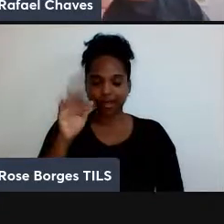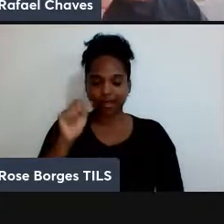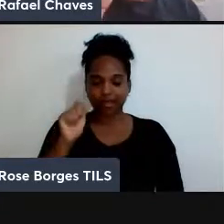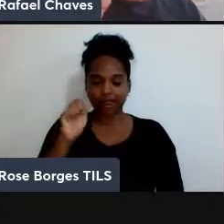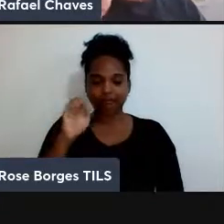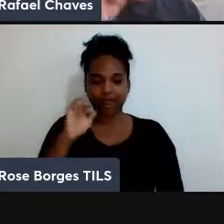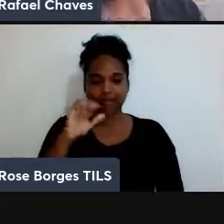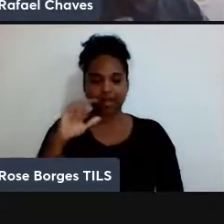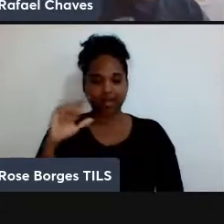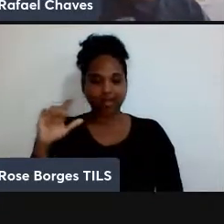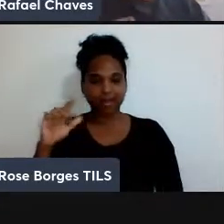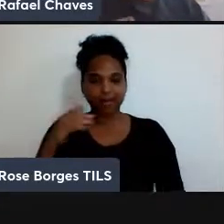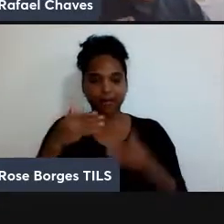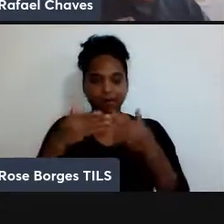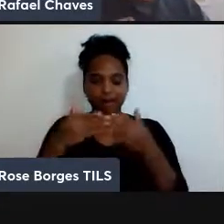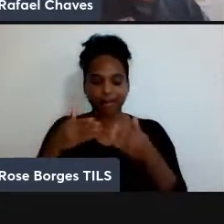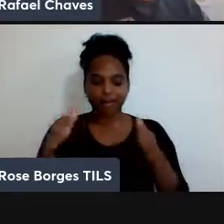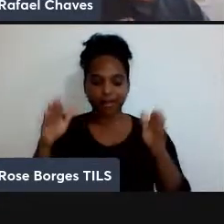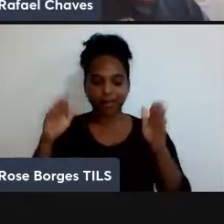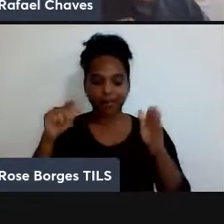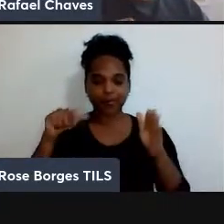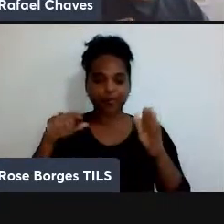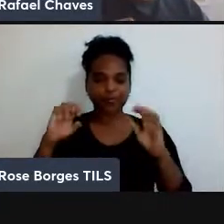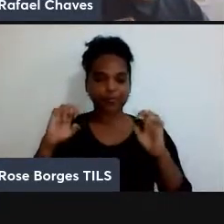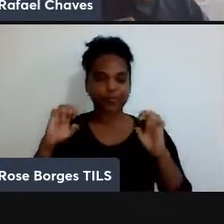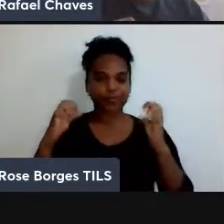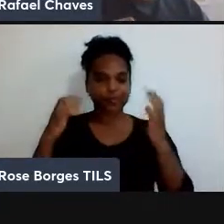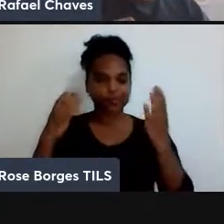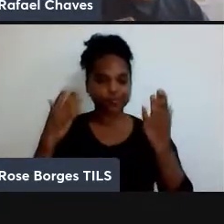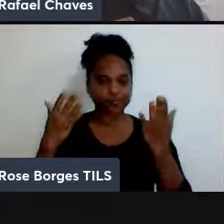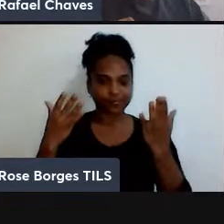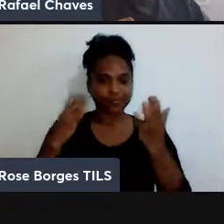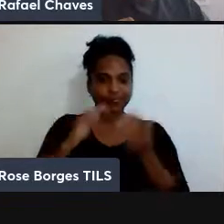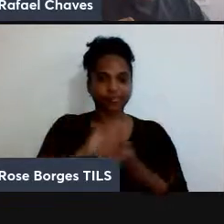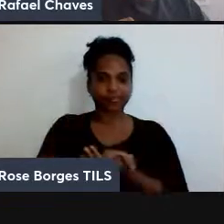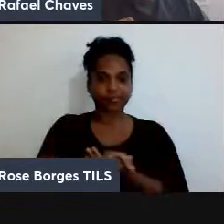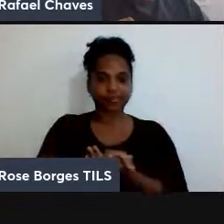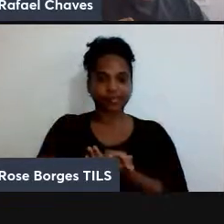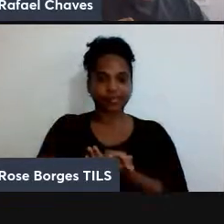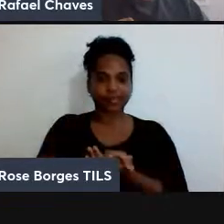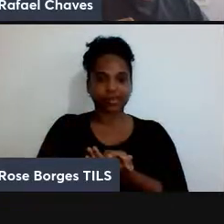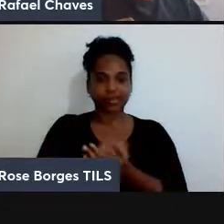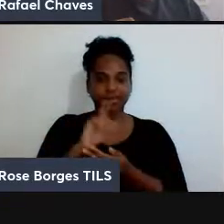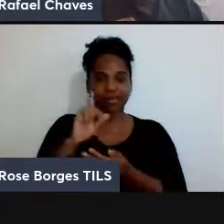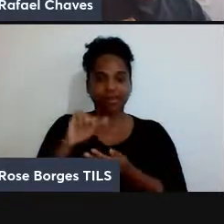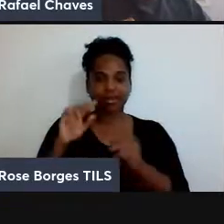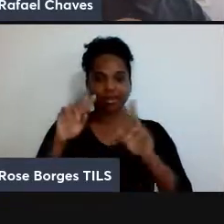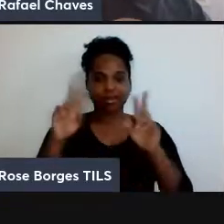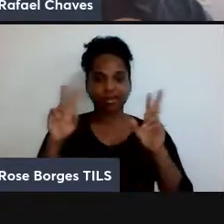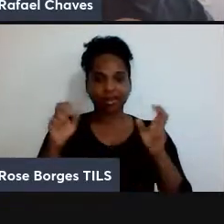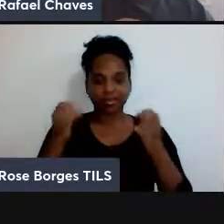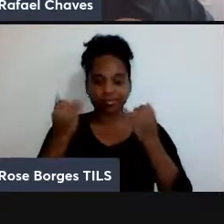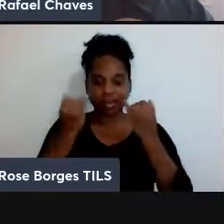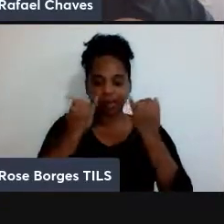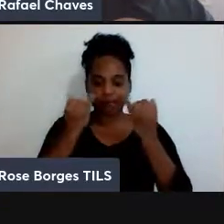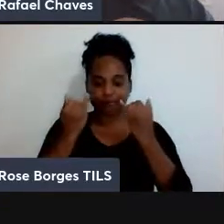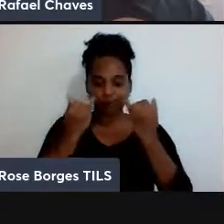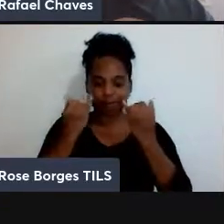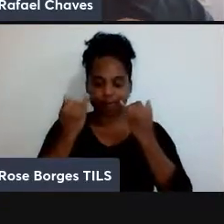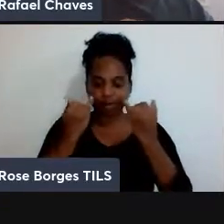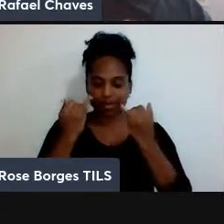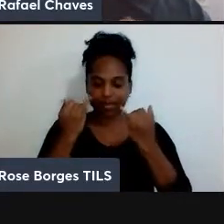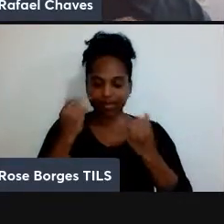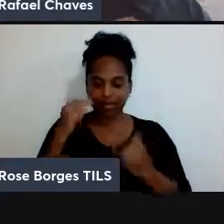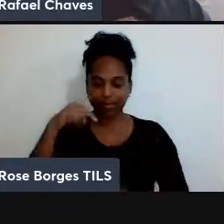a palestra de abertura do nosso evento, que também tem como tema principal a informação quântica. Seja bem-vindo, professor